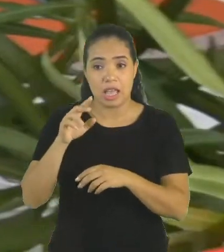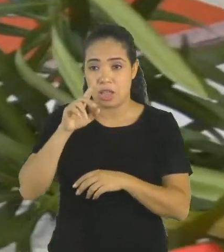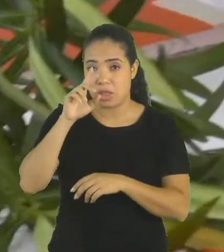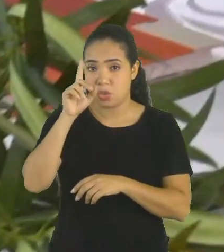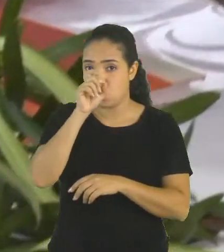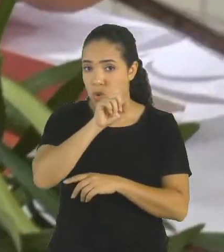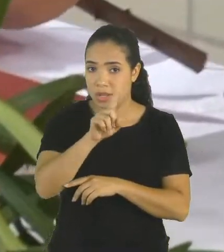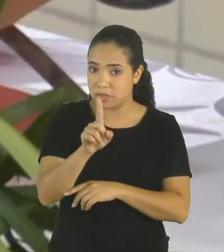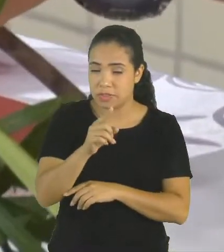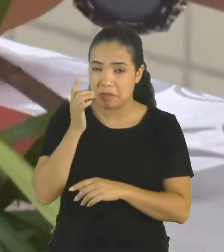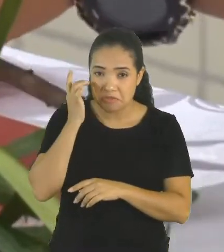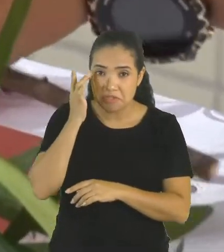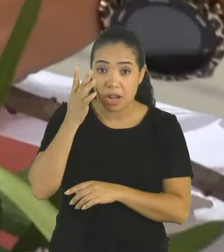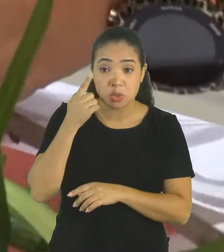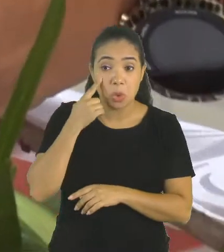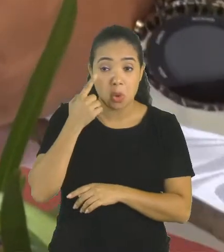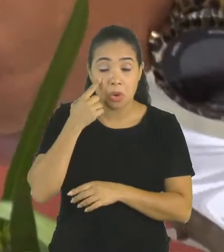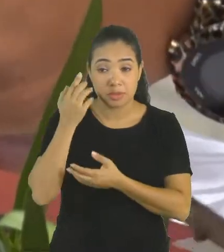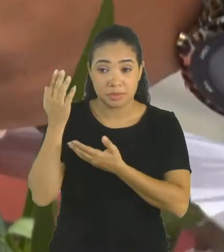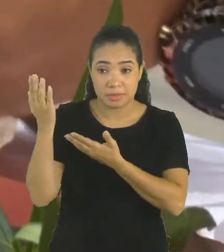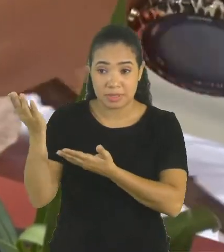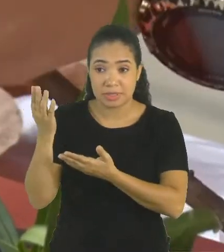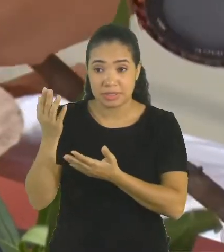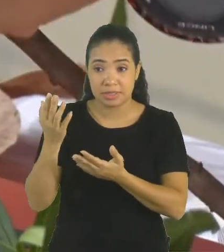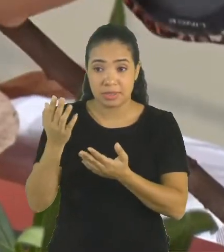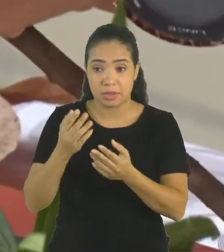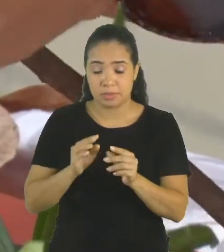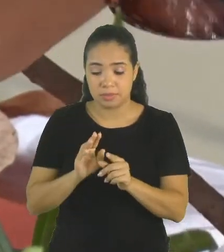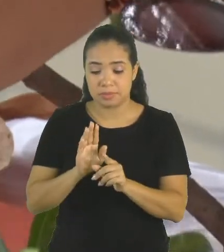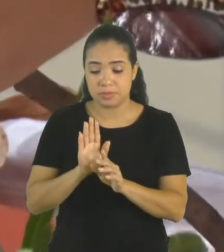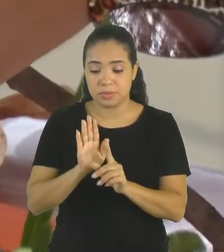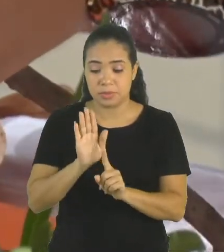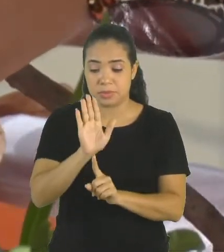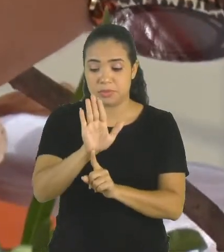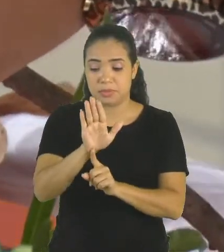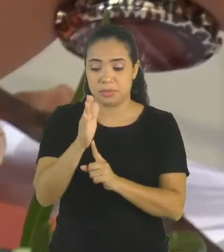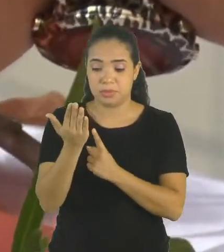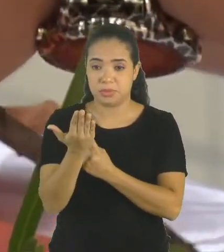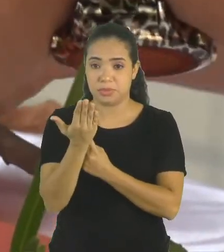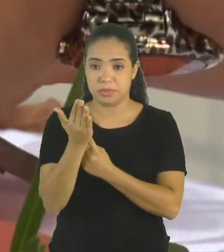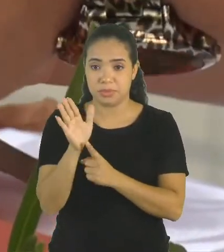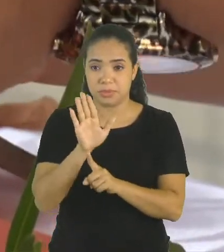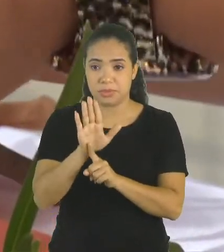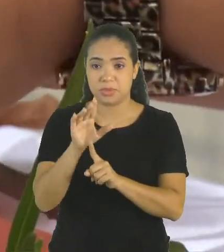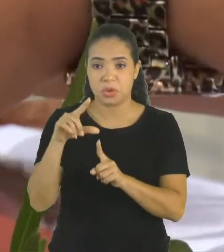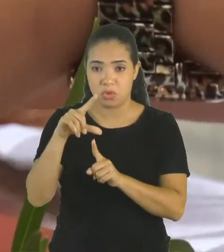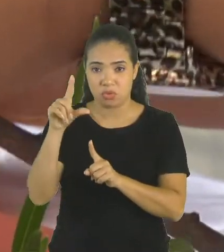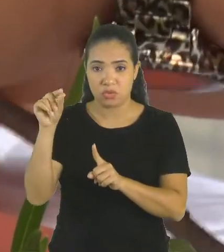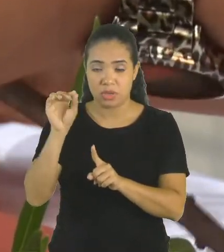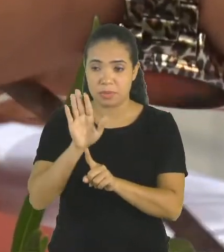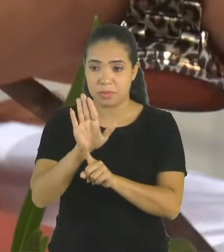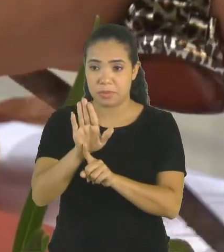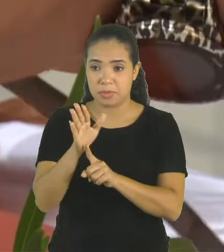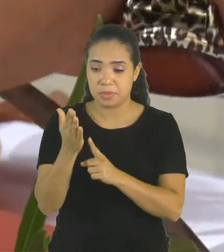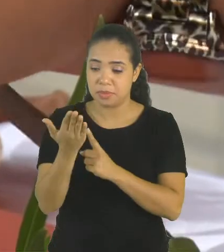é super fácil. Você também coloca as folhas no graveto